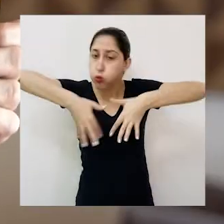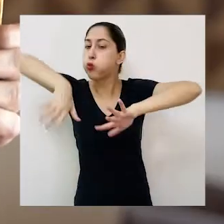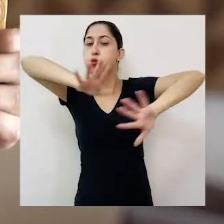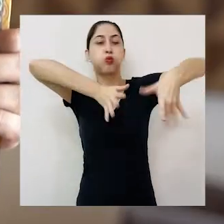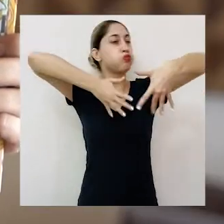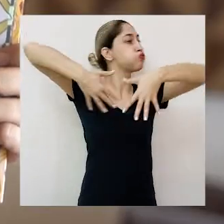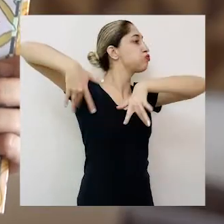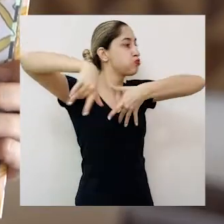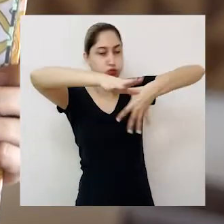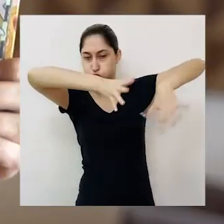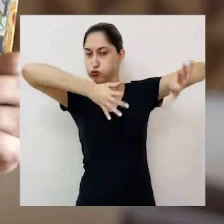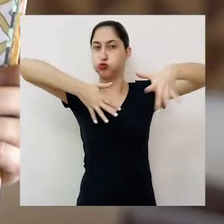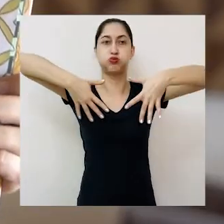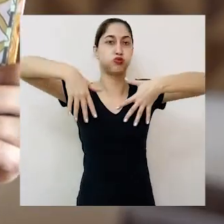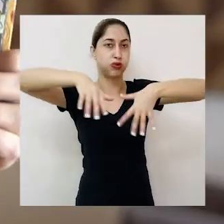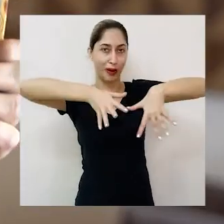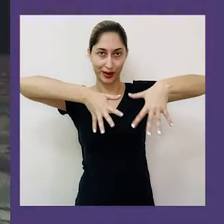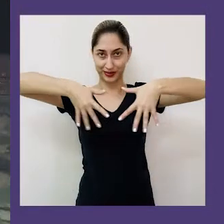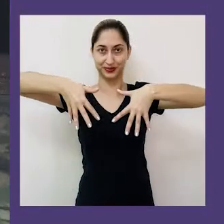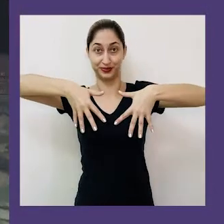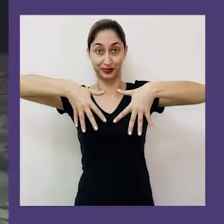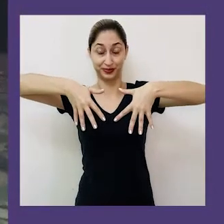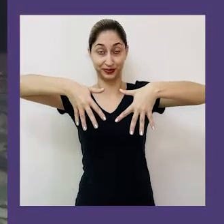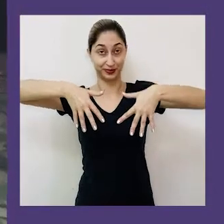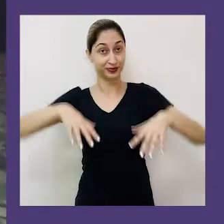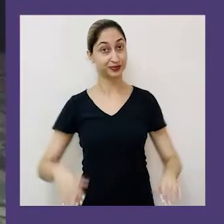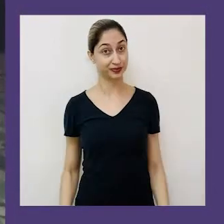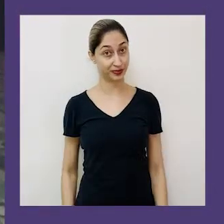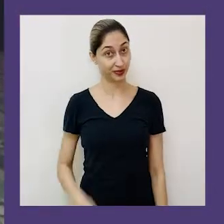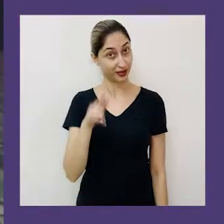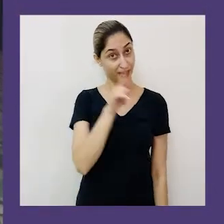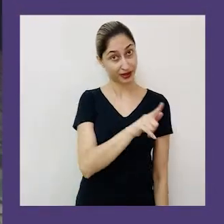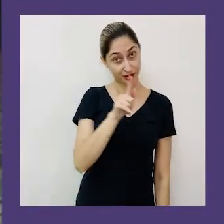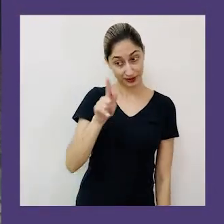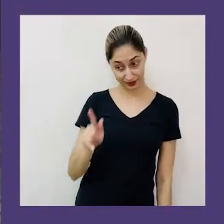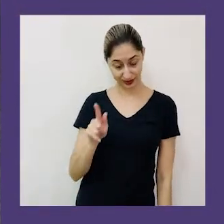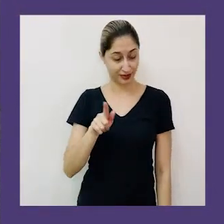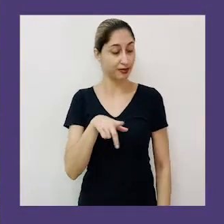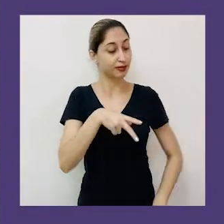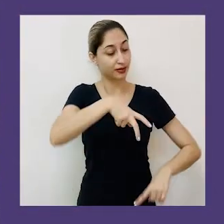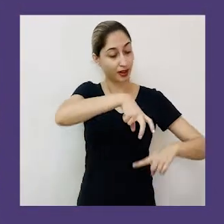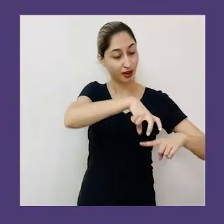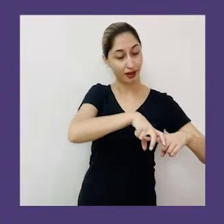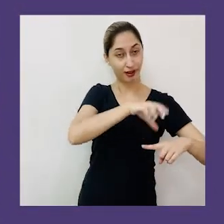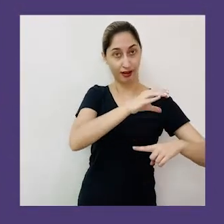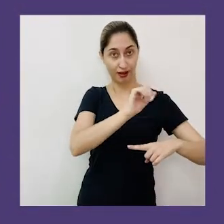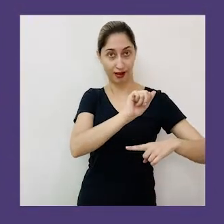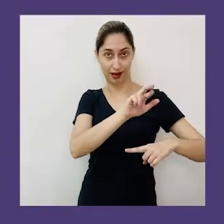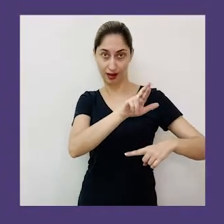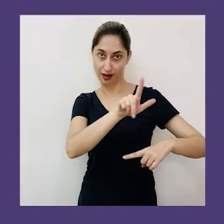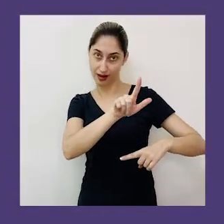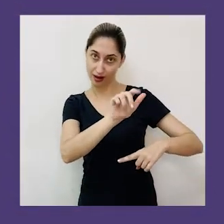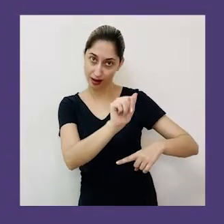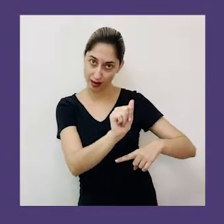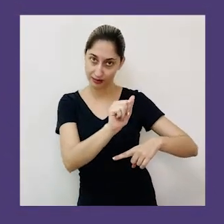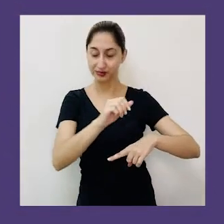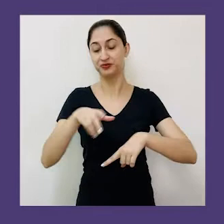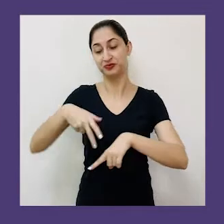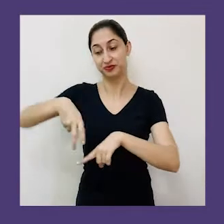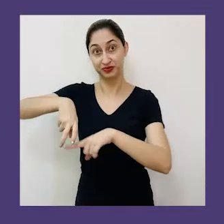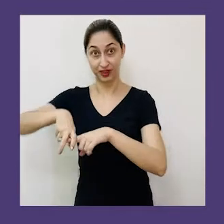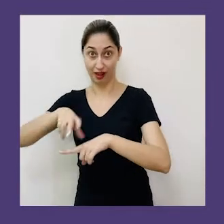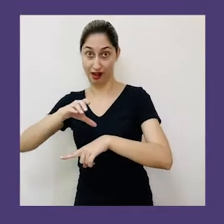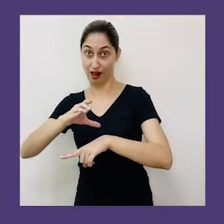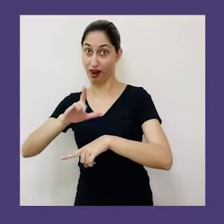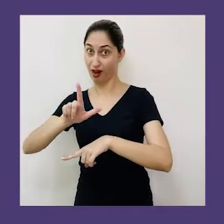bate forte, fica fora de si. As gêmeas Carla e Cláudia Cadeira se equilibram em suas pernas